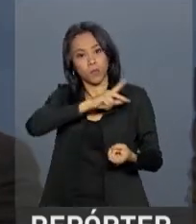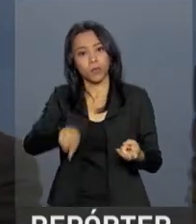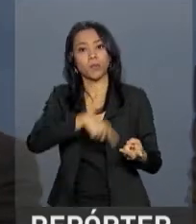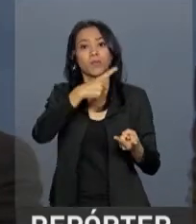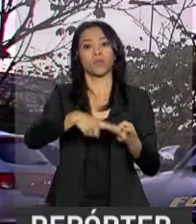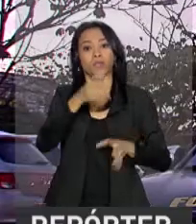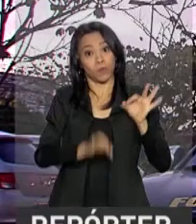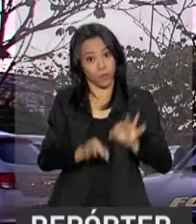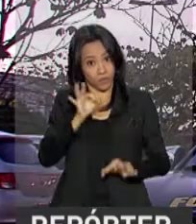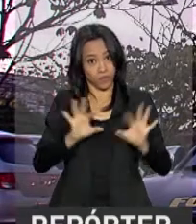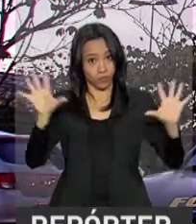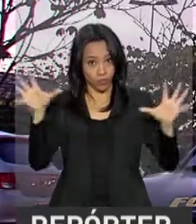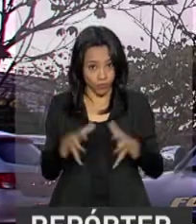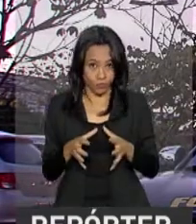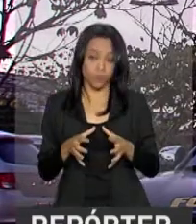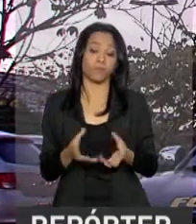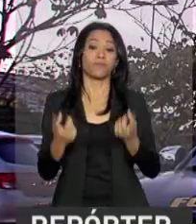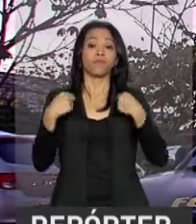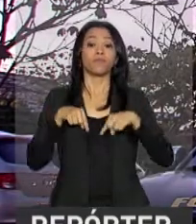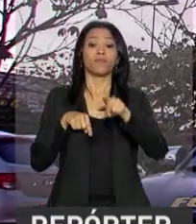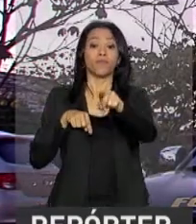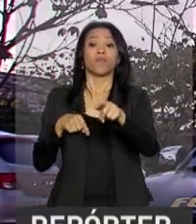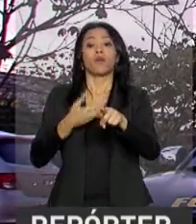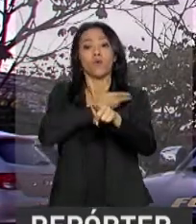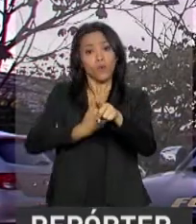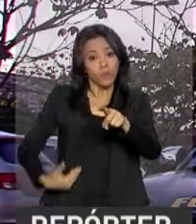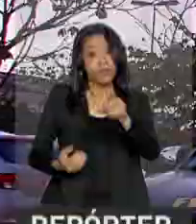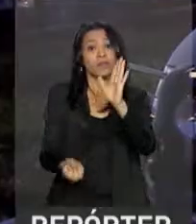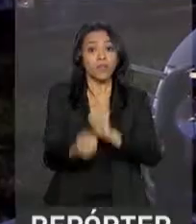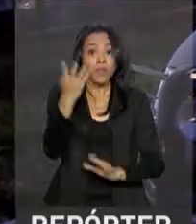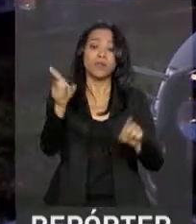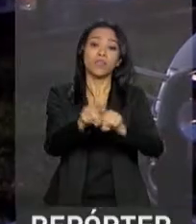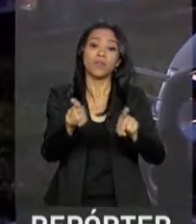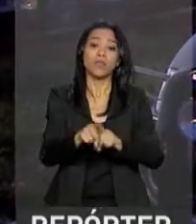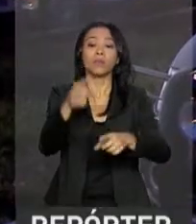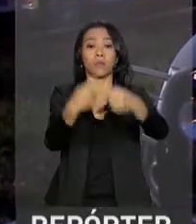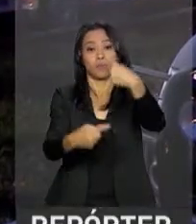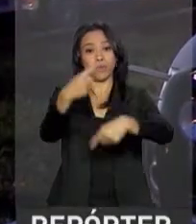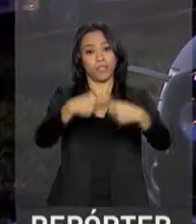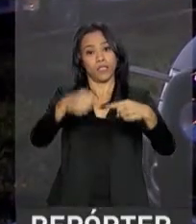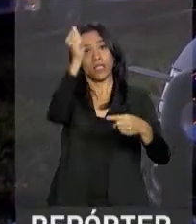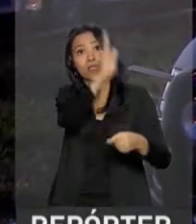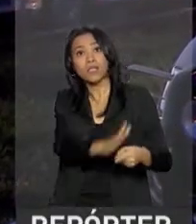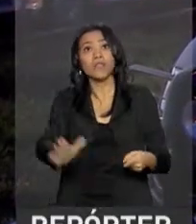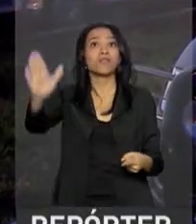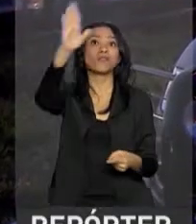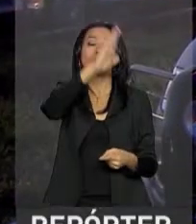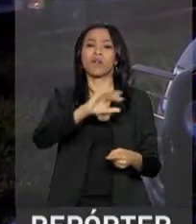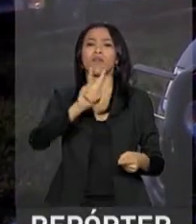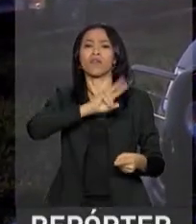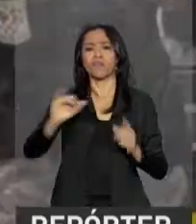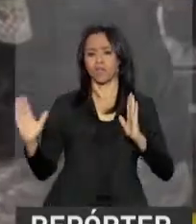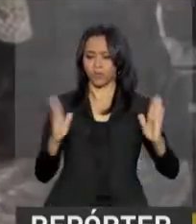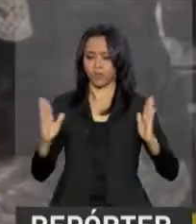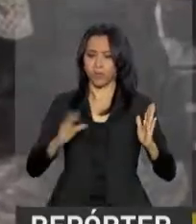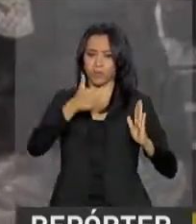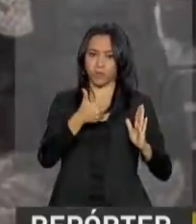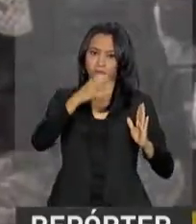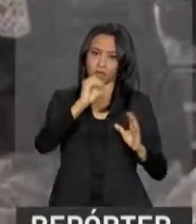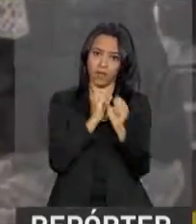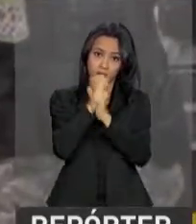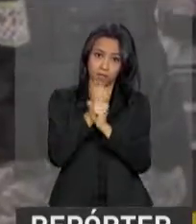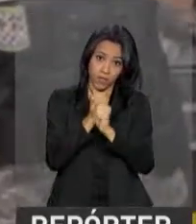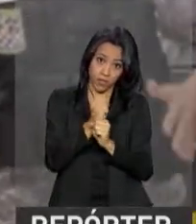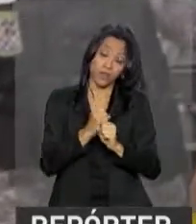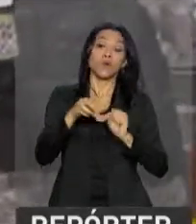Judiciário. O governo criou ainda uma Política Nacional de Segurança Pública, que será executada por 10 anos. Por meio